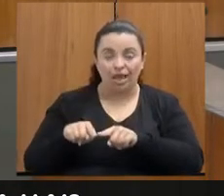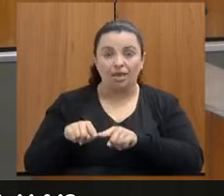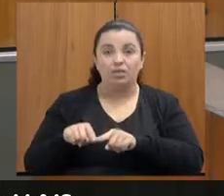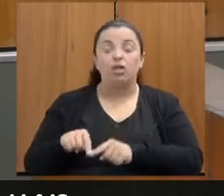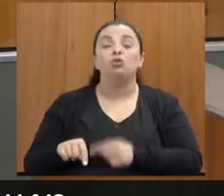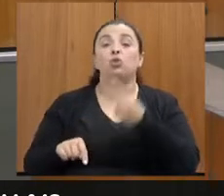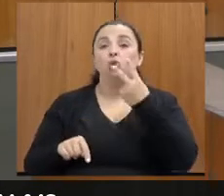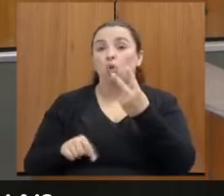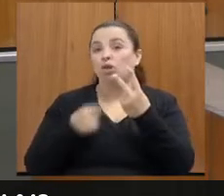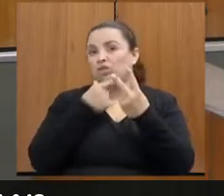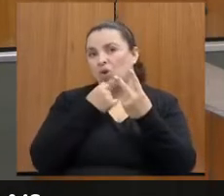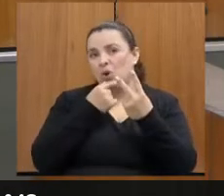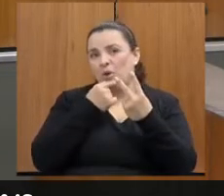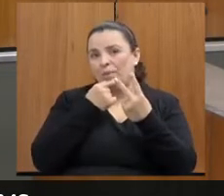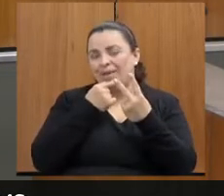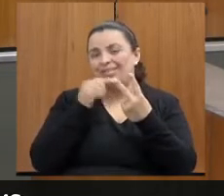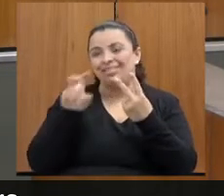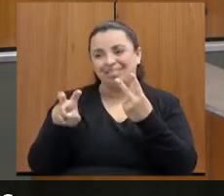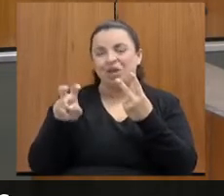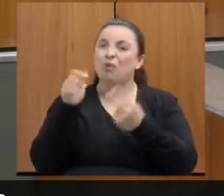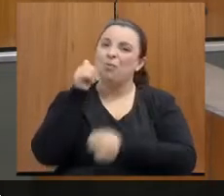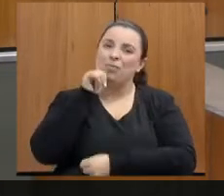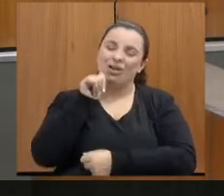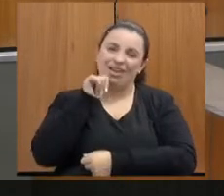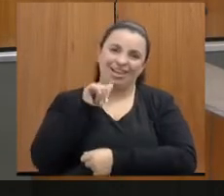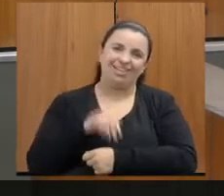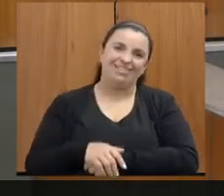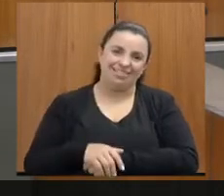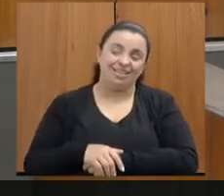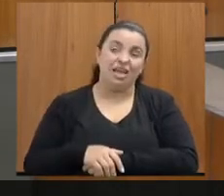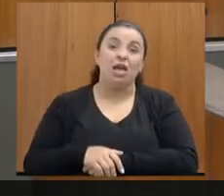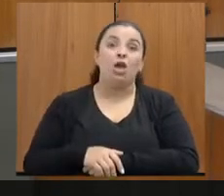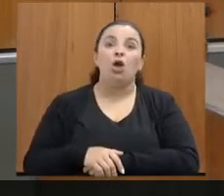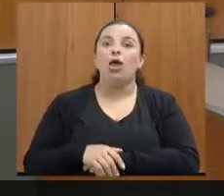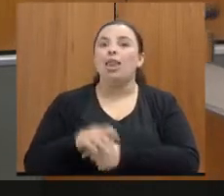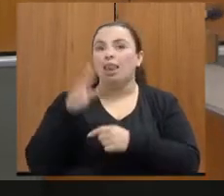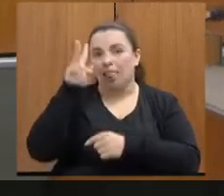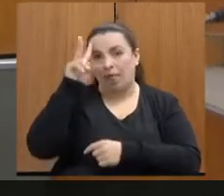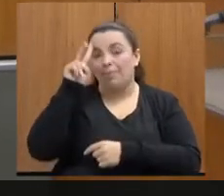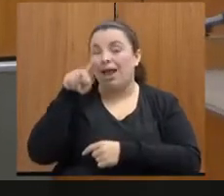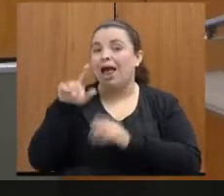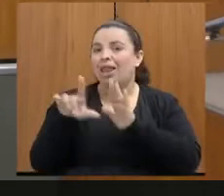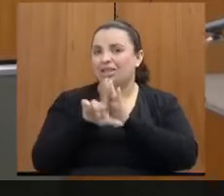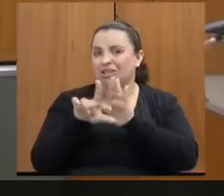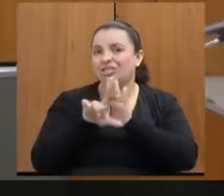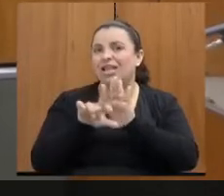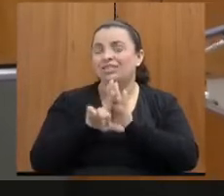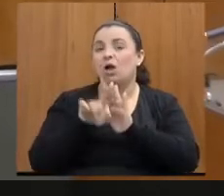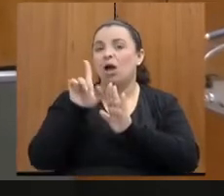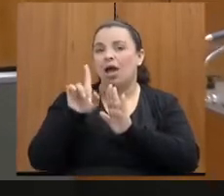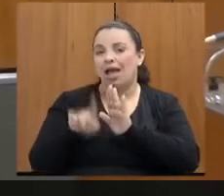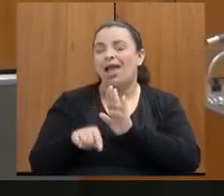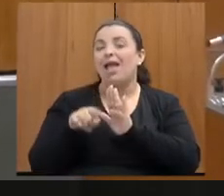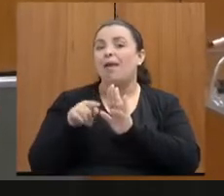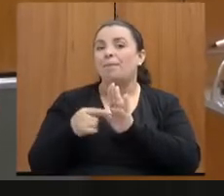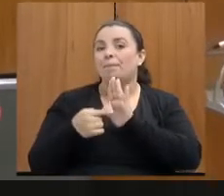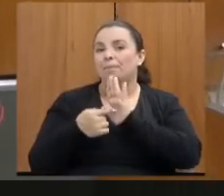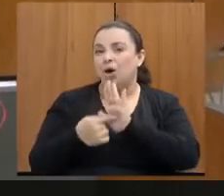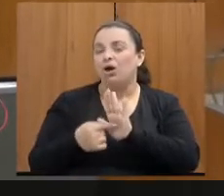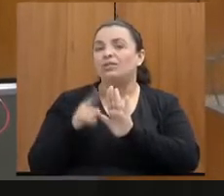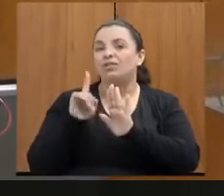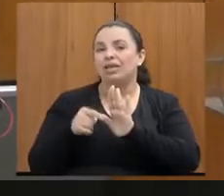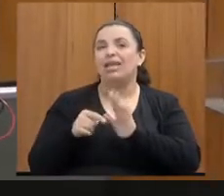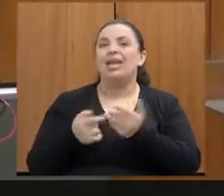Lembrando da legislação de 2018, não é, Ana, que fala que prioritariamente mulheres têm que ser atendidas por mulheres. Então, nós temos hoje 2